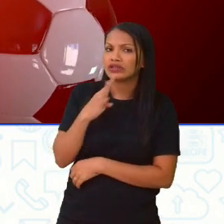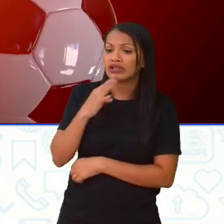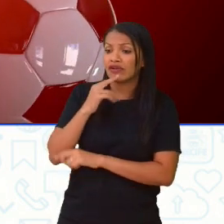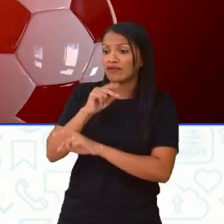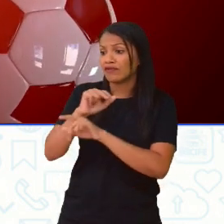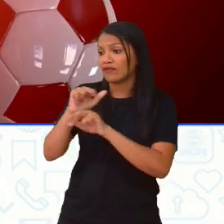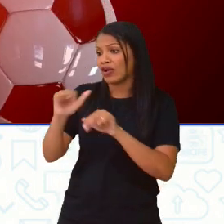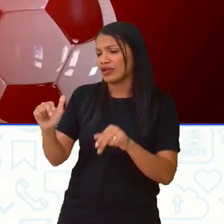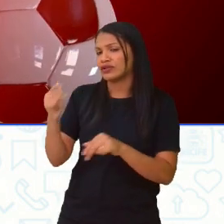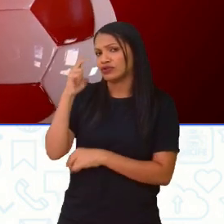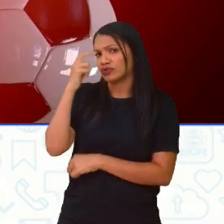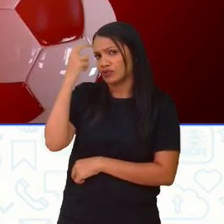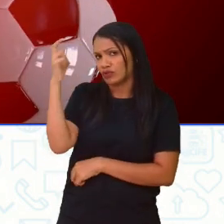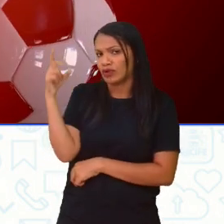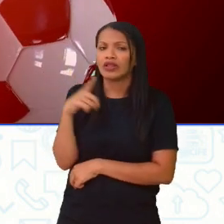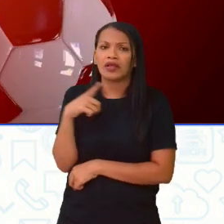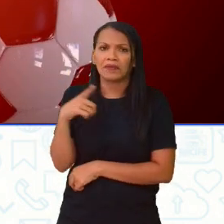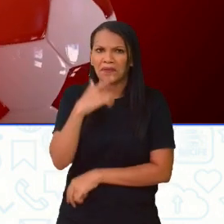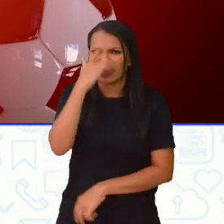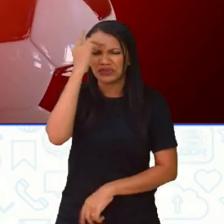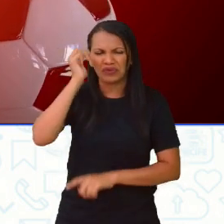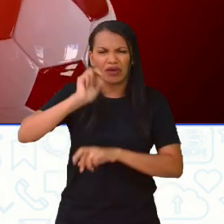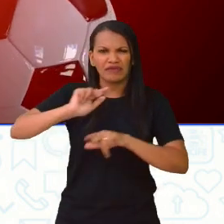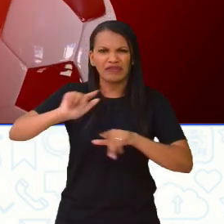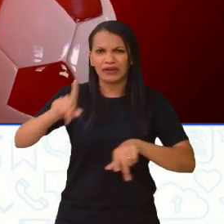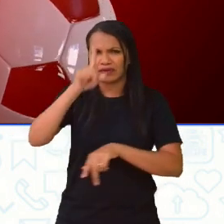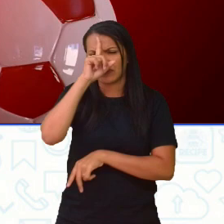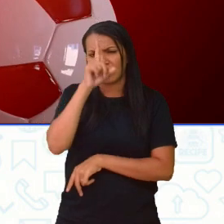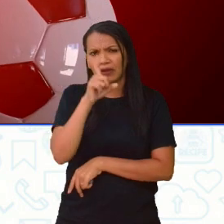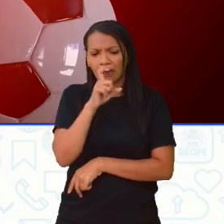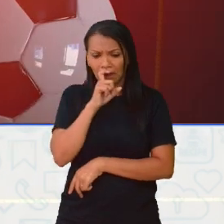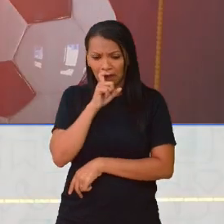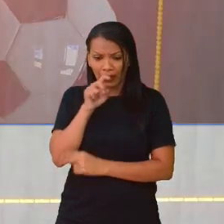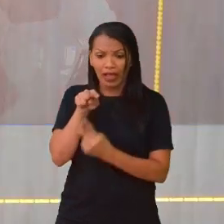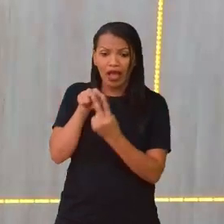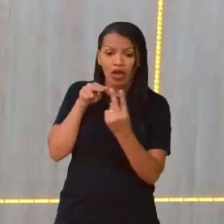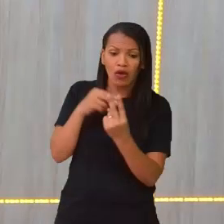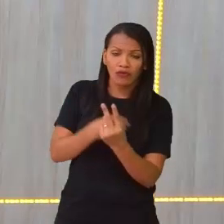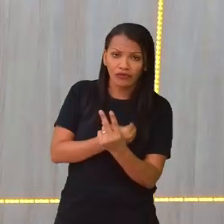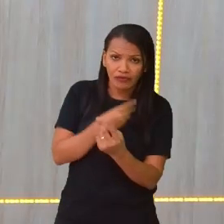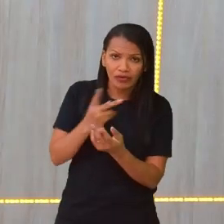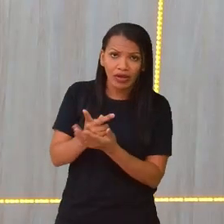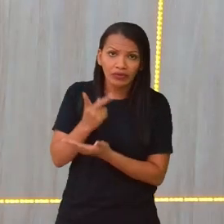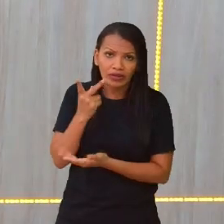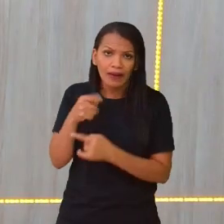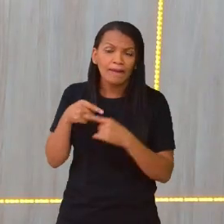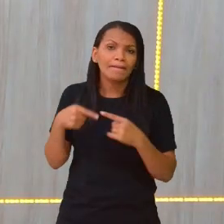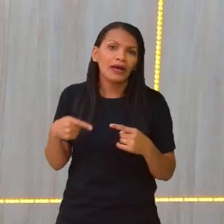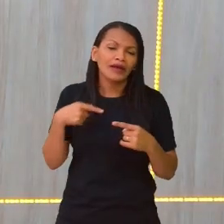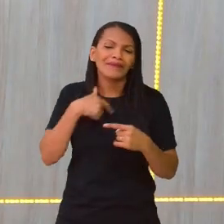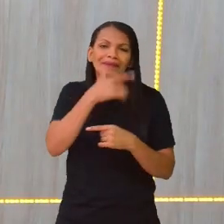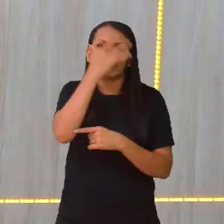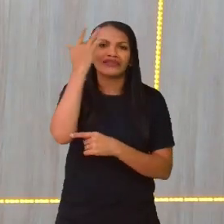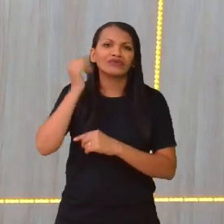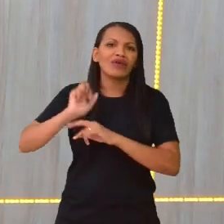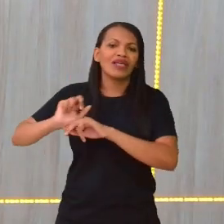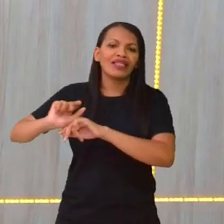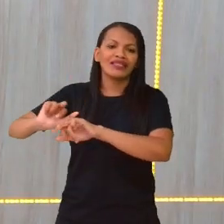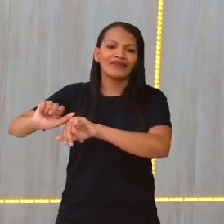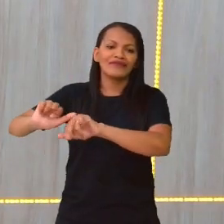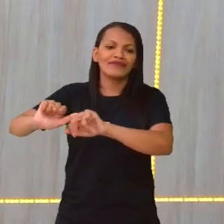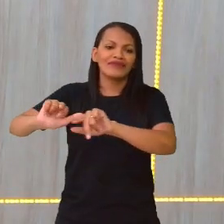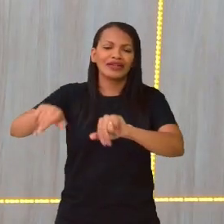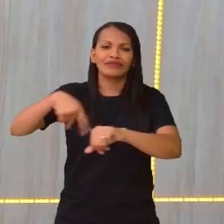tem gente, tem um monte de gente lá no Catar agora acompanhando a Copa ao vivo enquanto ela acontece. Mas essas pessoas são de diferentes lugares do globo.